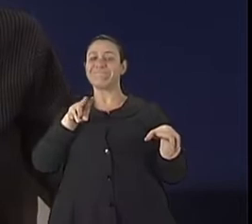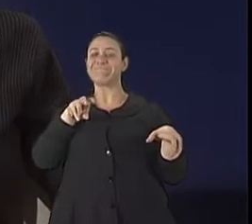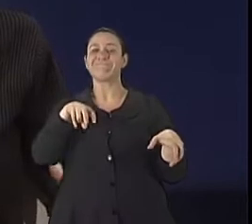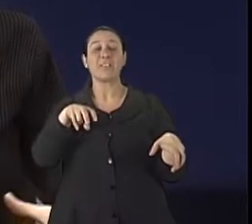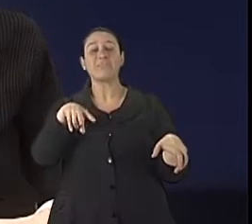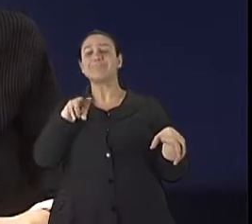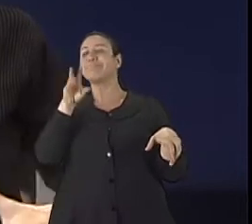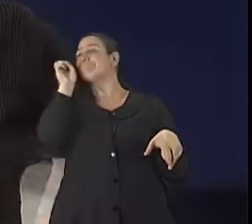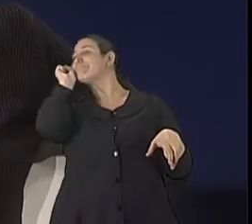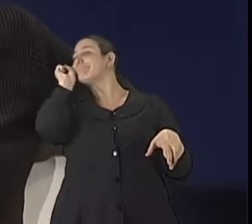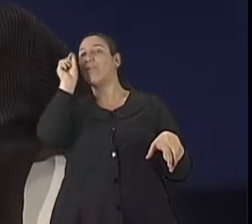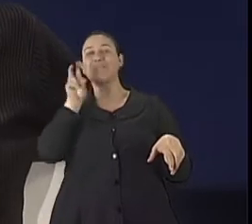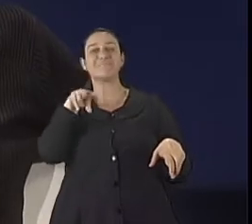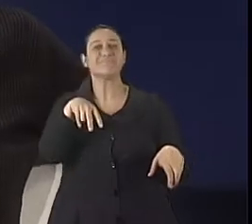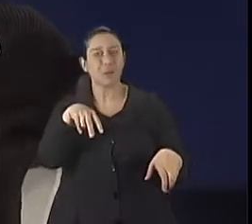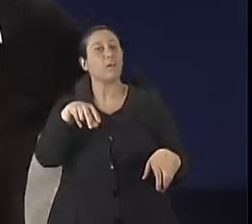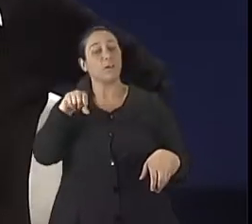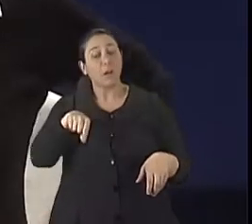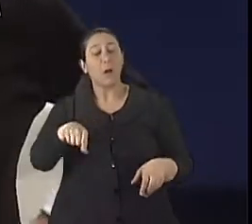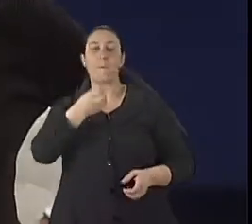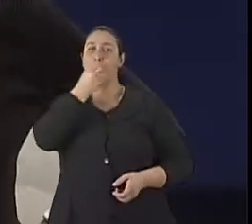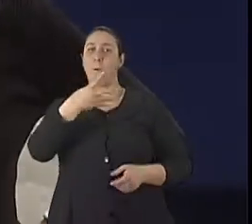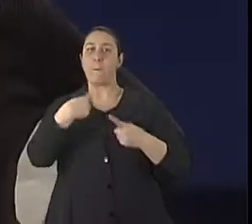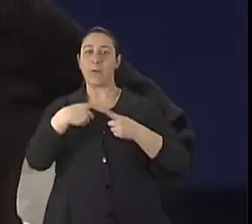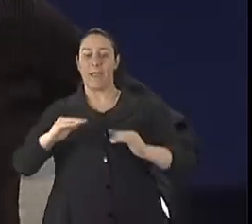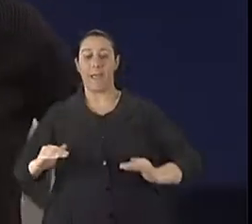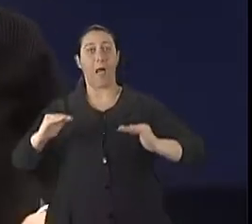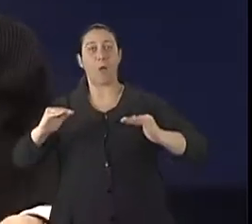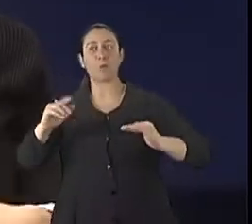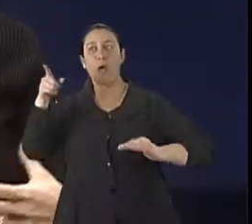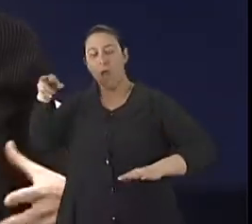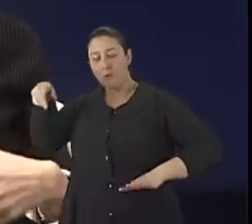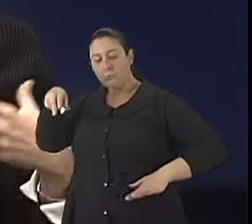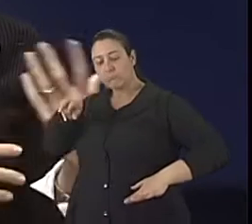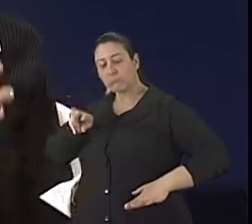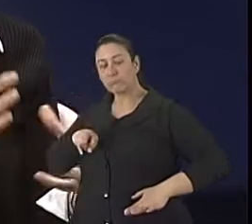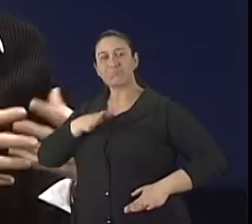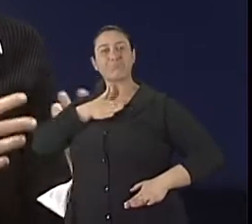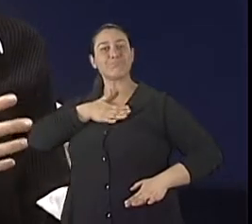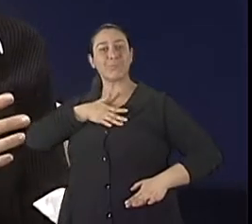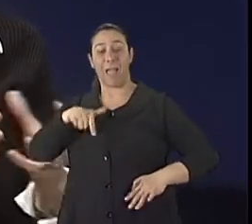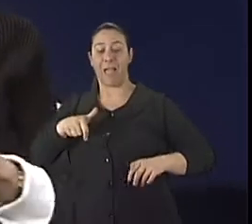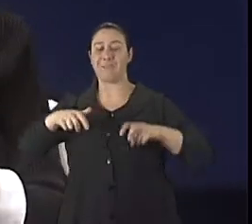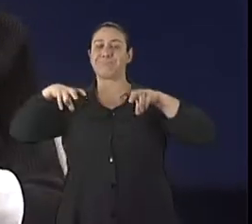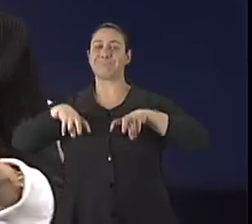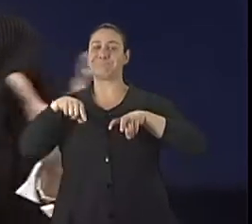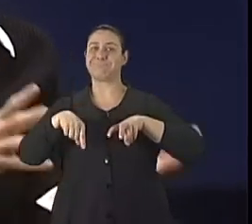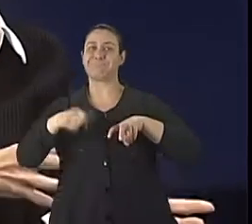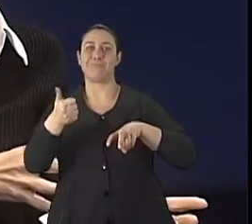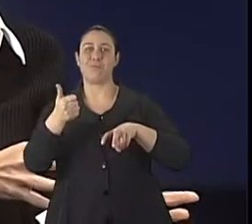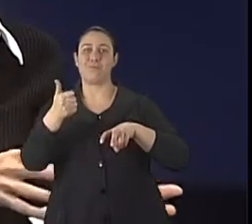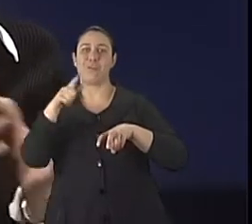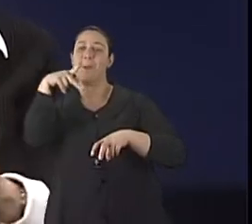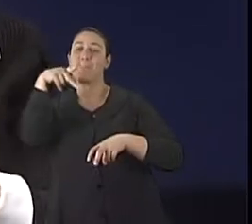tiram o cochilo nela. Então, elas são mais altas, a lombar fica mais calçada. Então, são detalhes também na parte de interiores, que